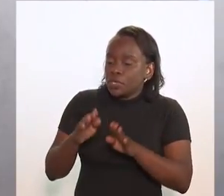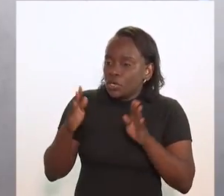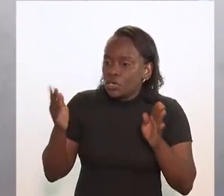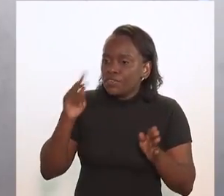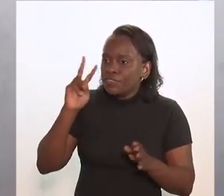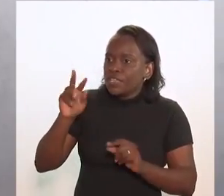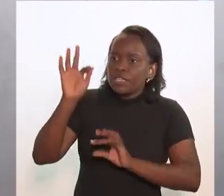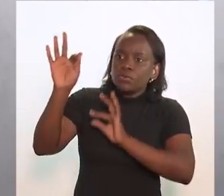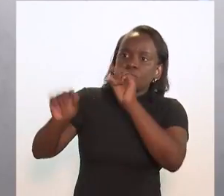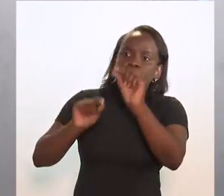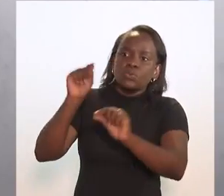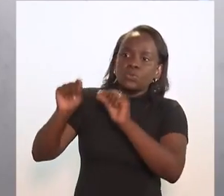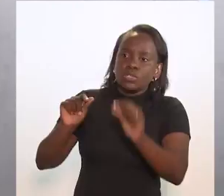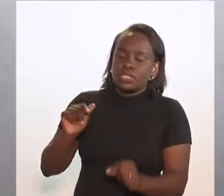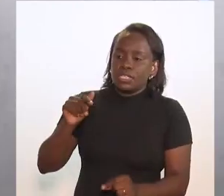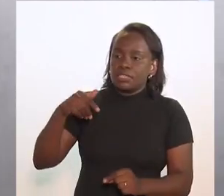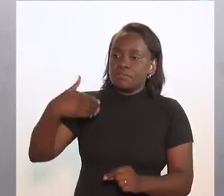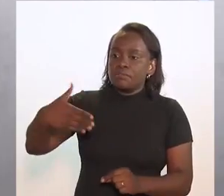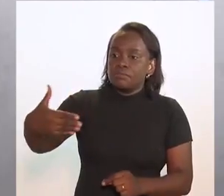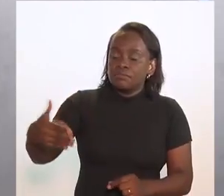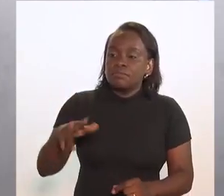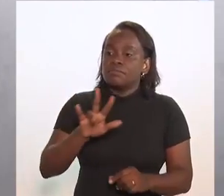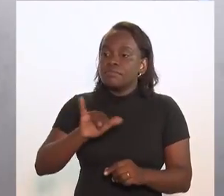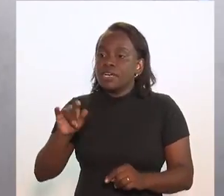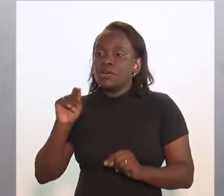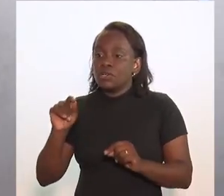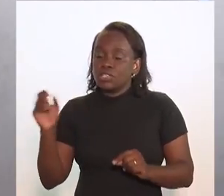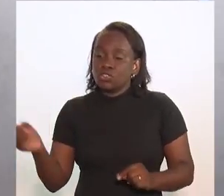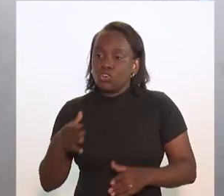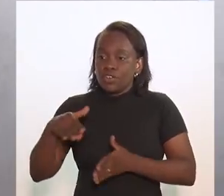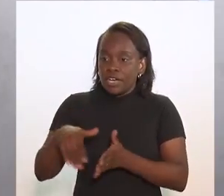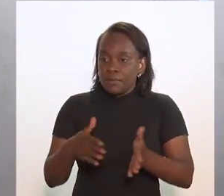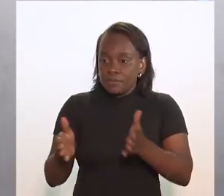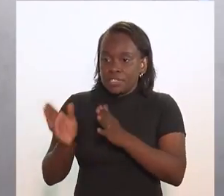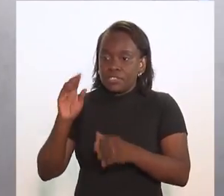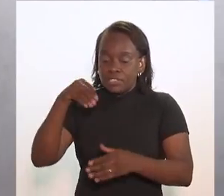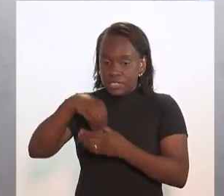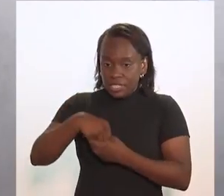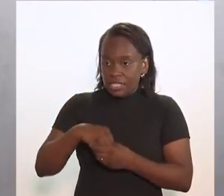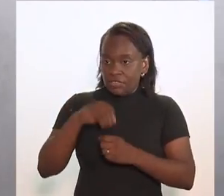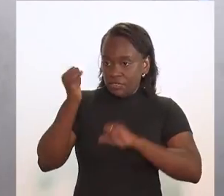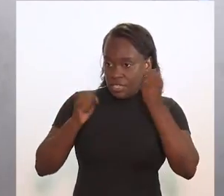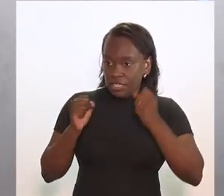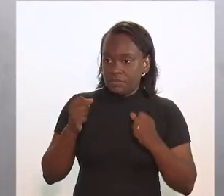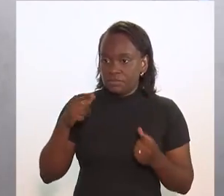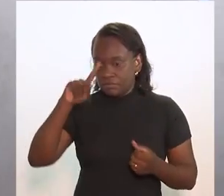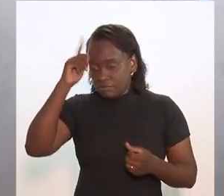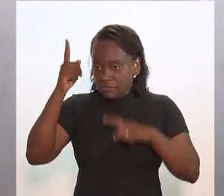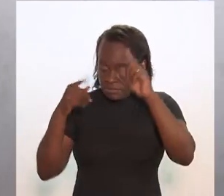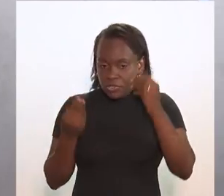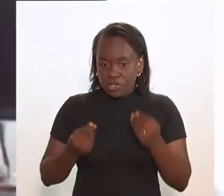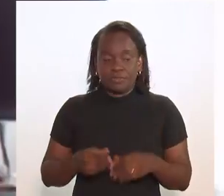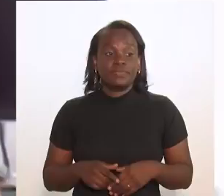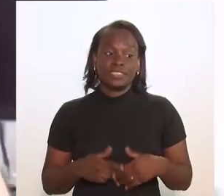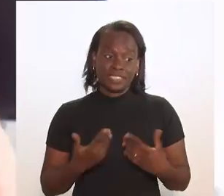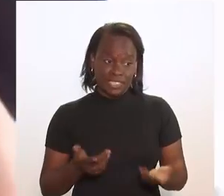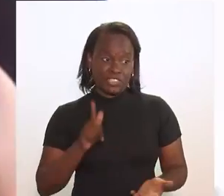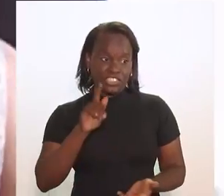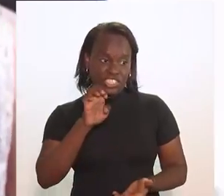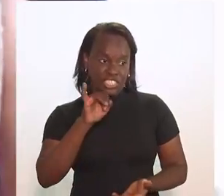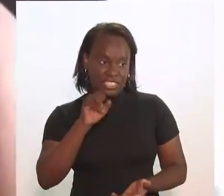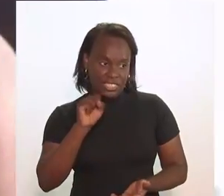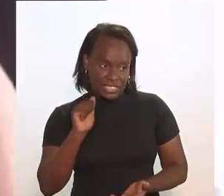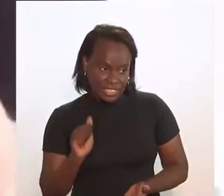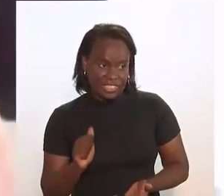aí de perspectivas de novos frontes e novos caminhos dentro da indústria criativa? Geisa, então,